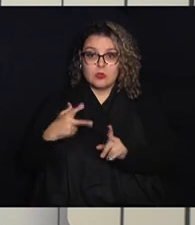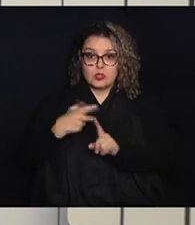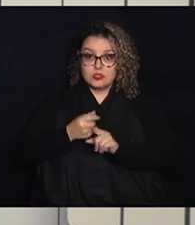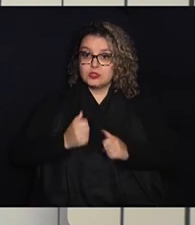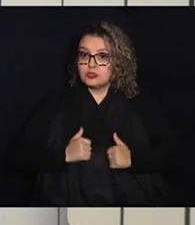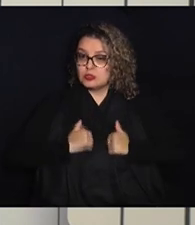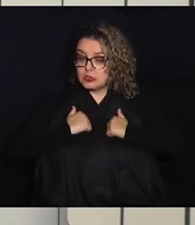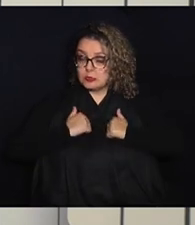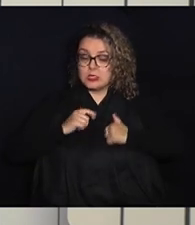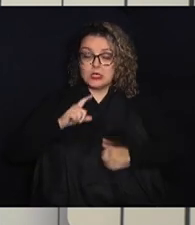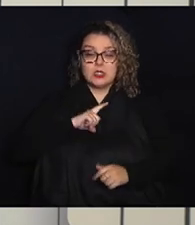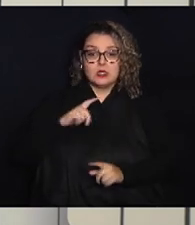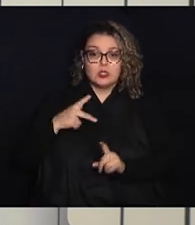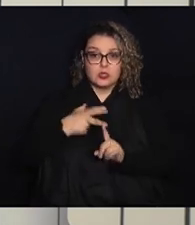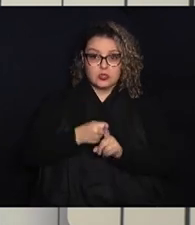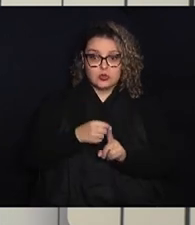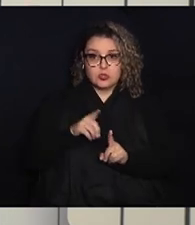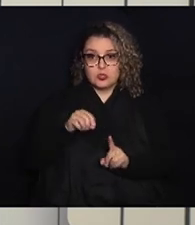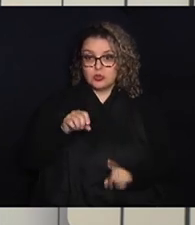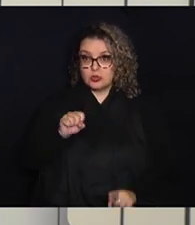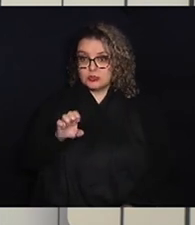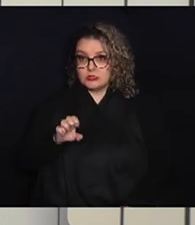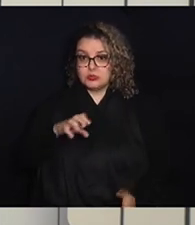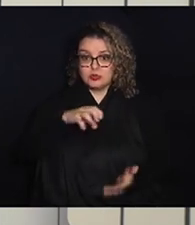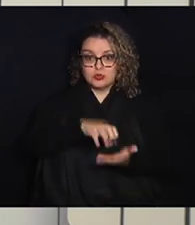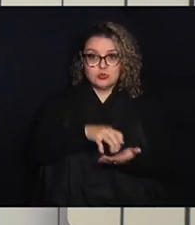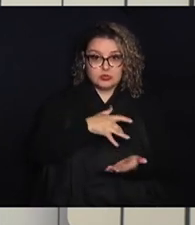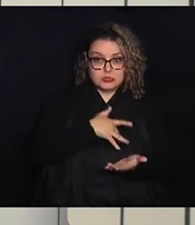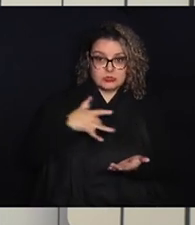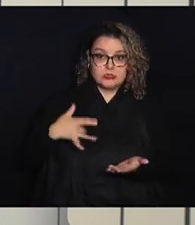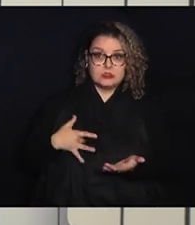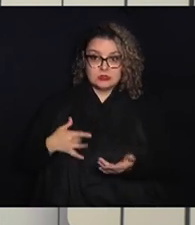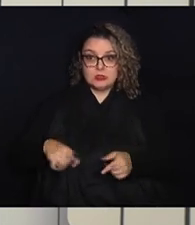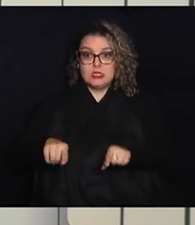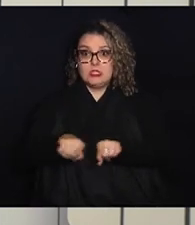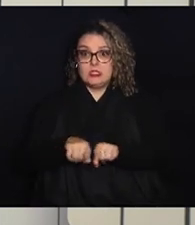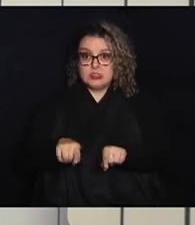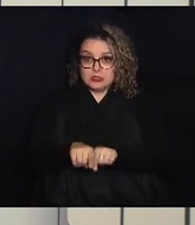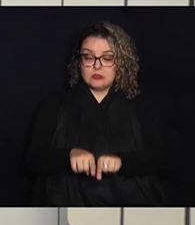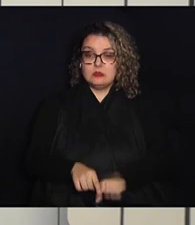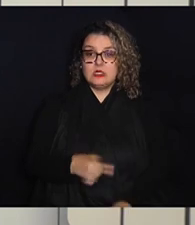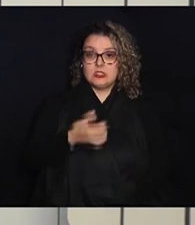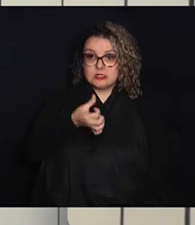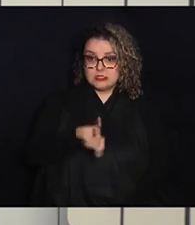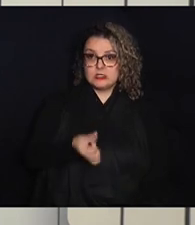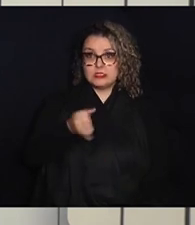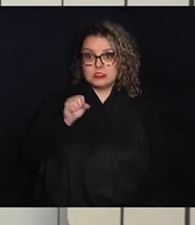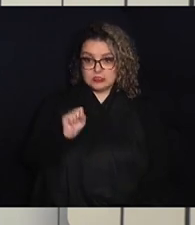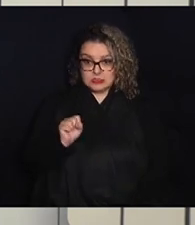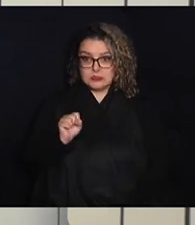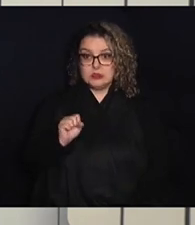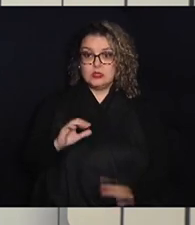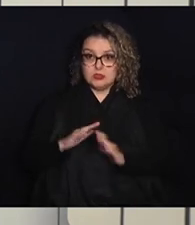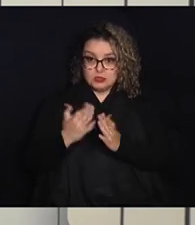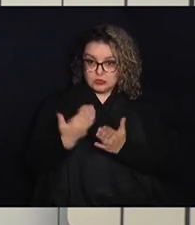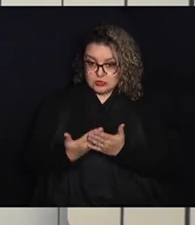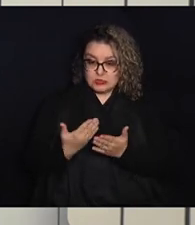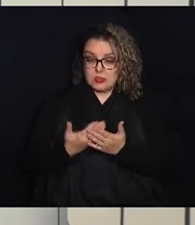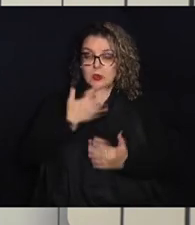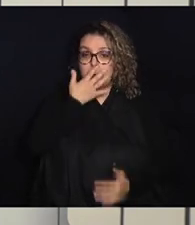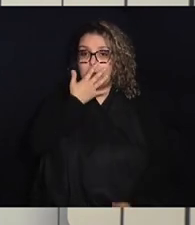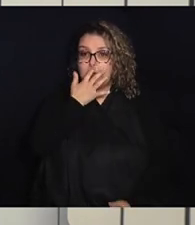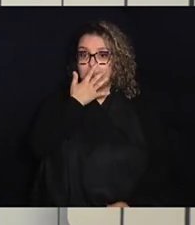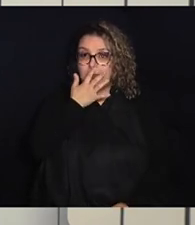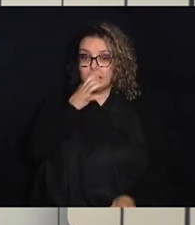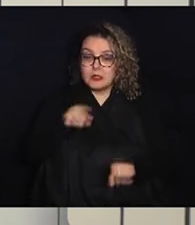prevê aplicar doses nos centros de saúde e em pelo menos 68 escolas. Além disso,